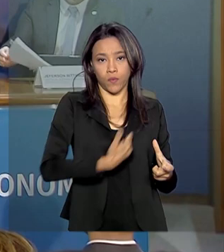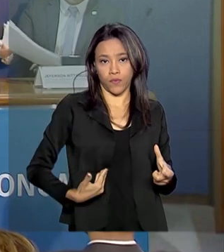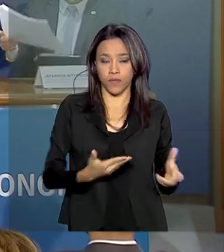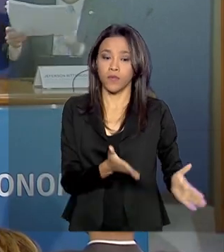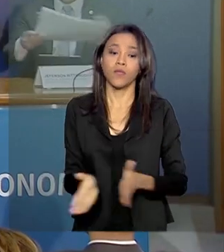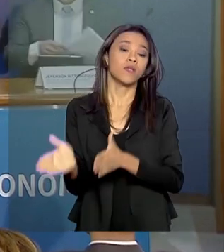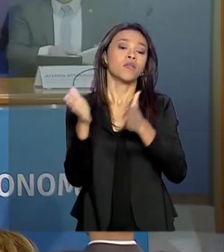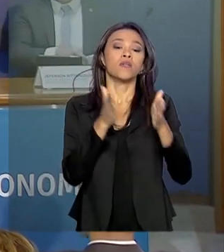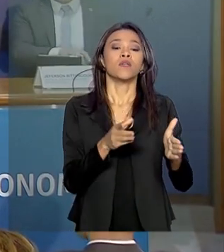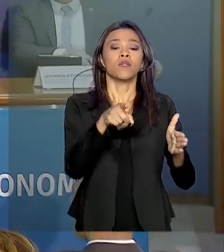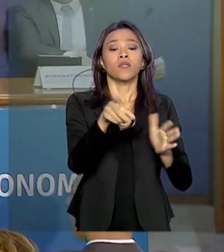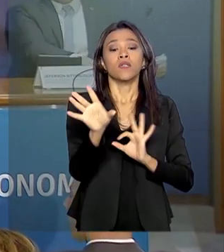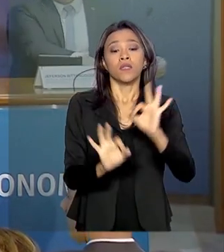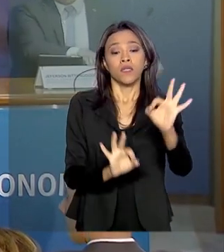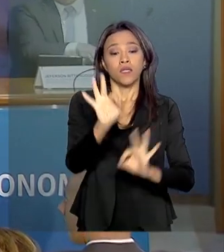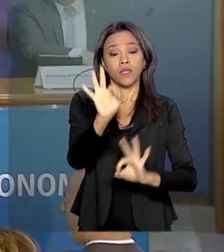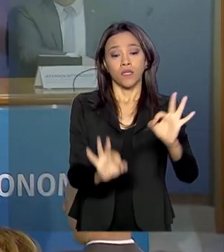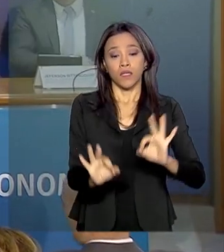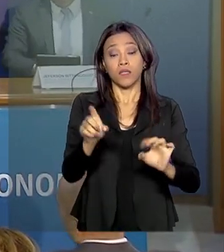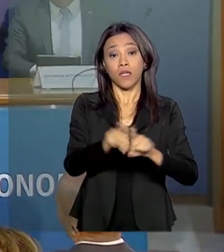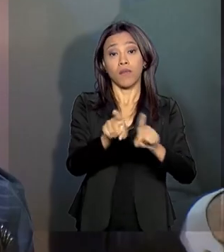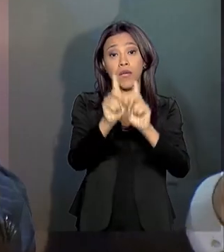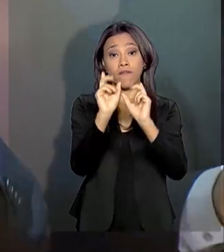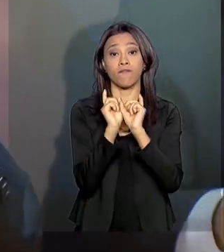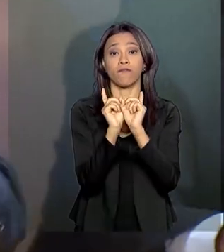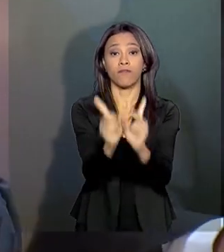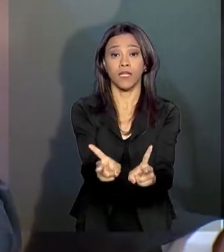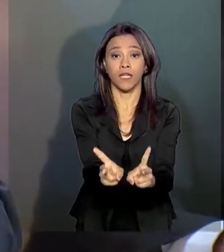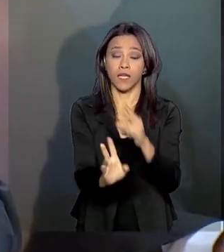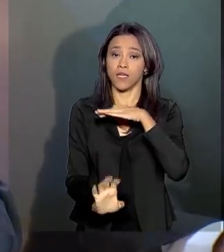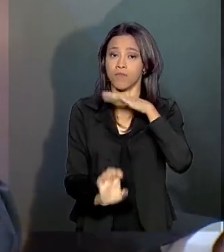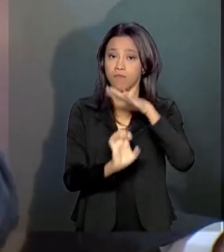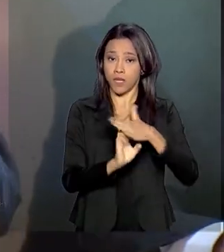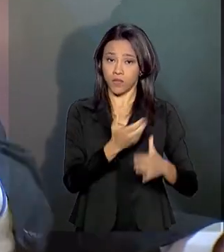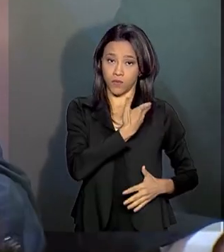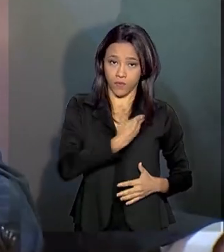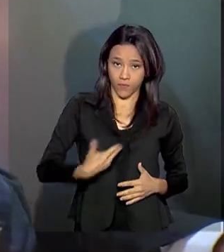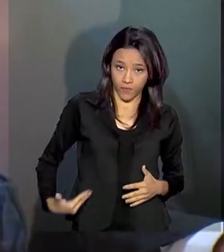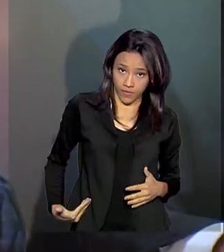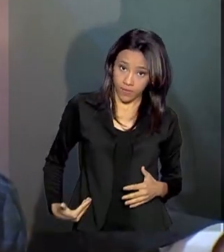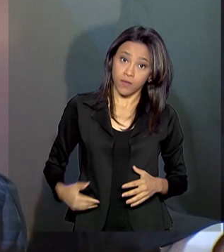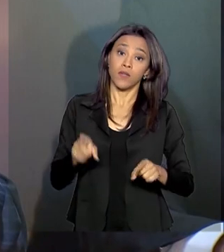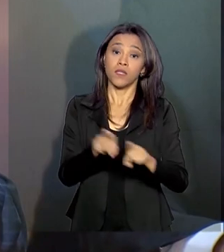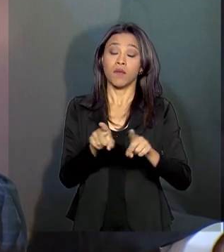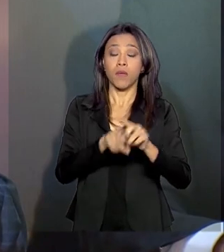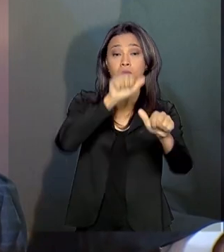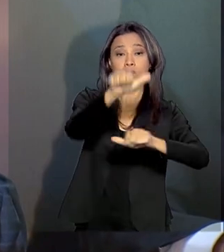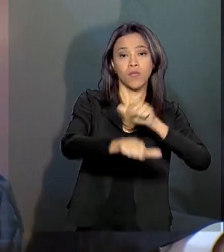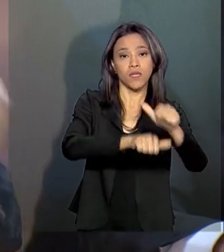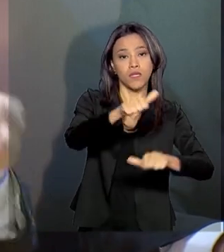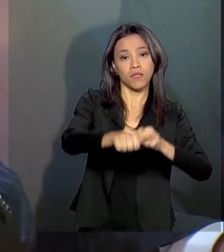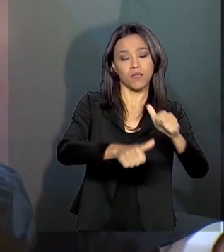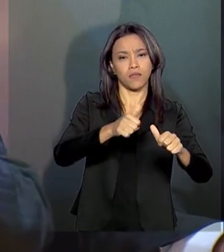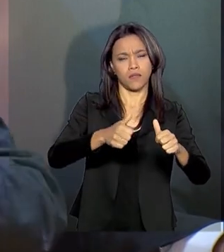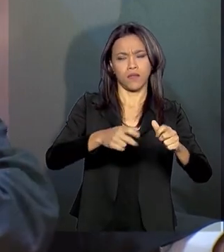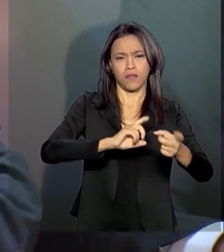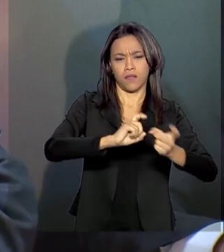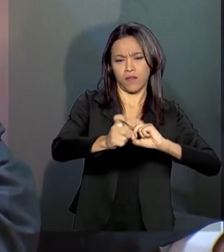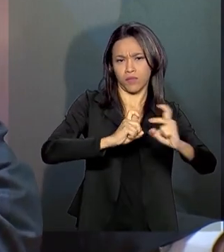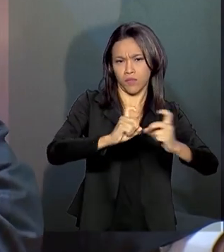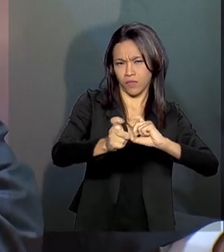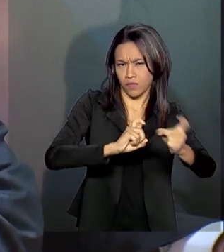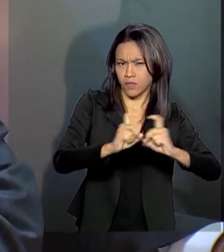também estão as privatizações de empresas estatais, a reforma tributária e a reforma administrativa, que prevê